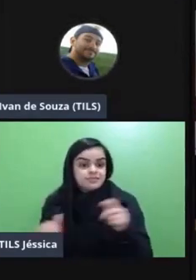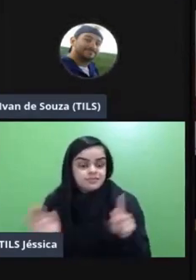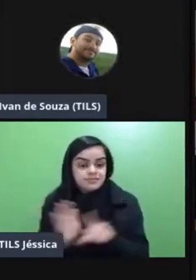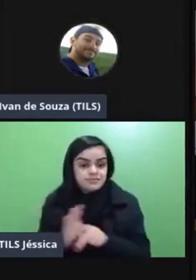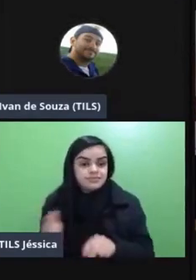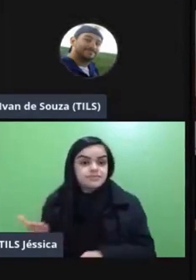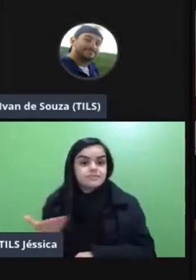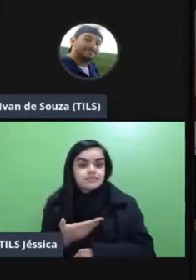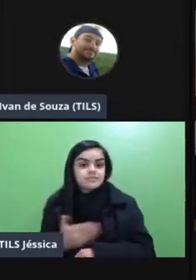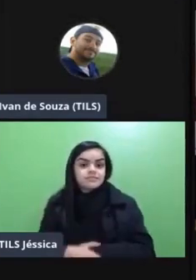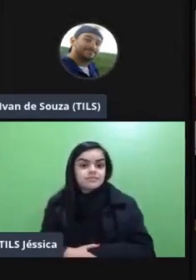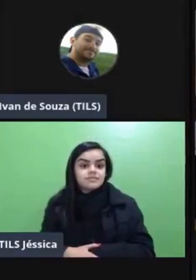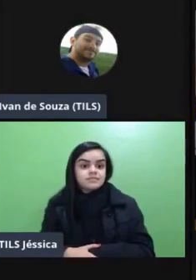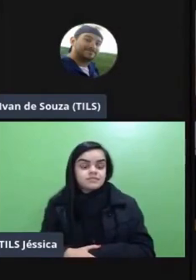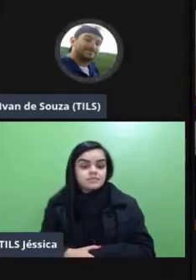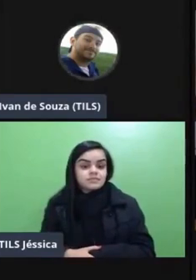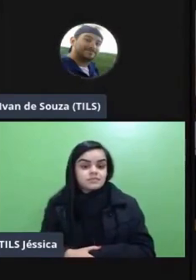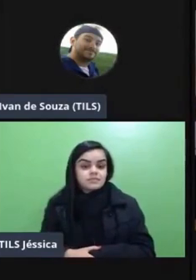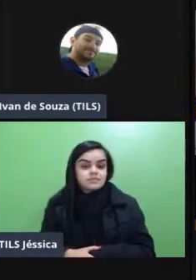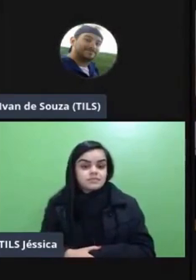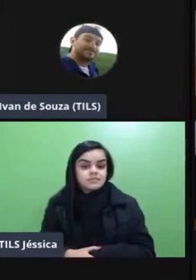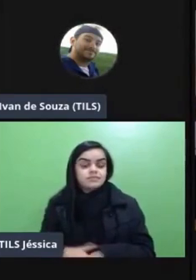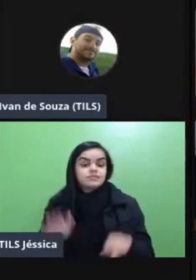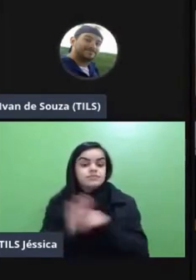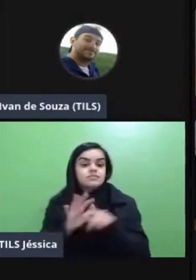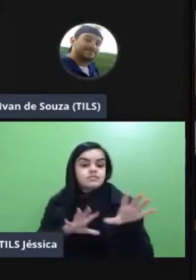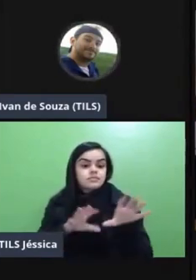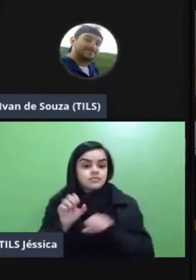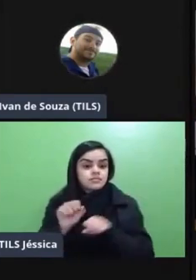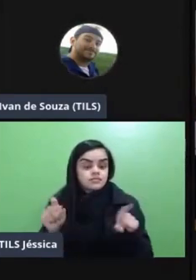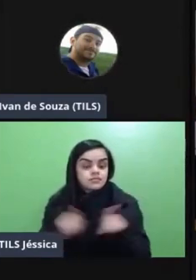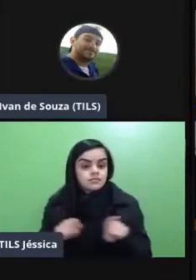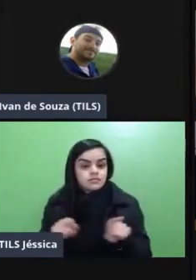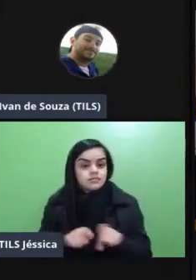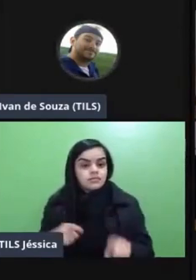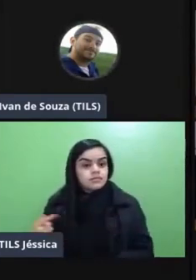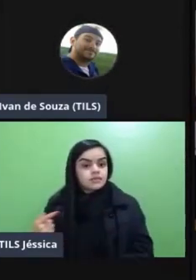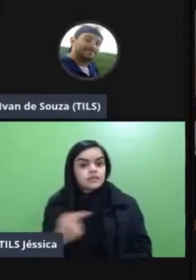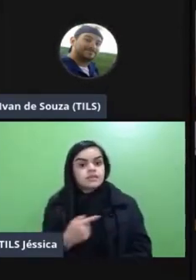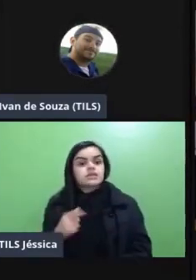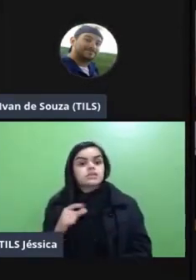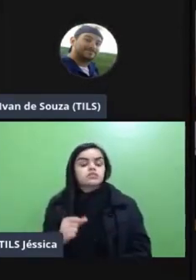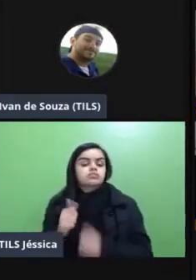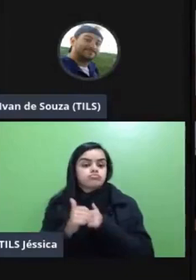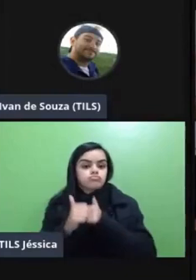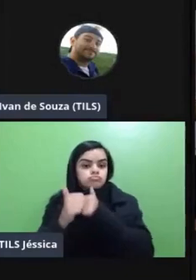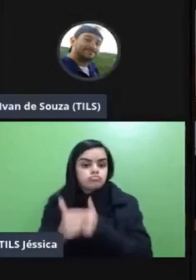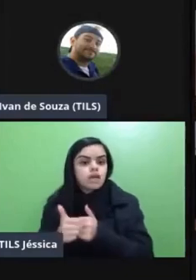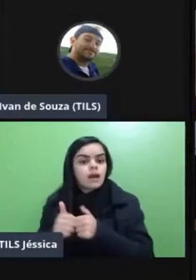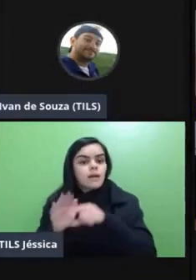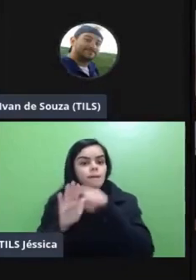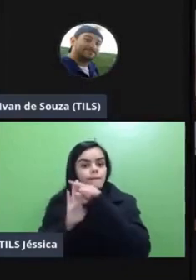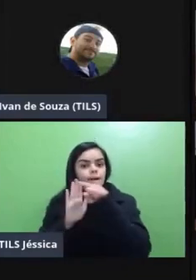percurso é formativo né então nesse nesse caminhar os critérios